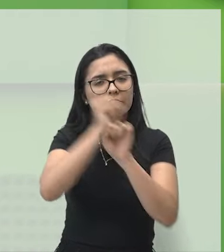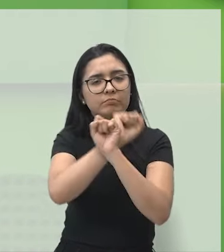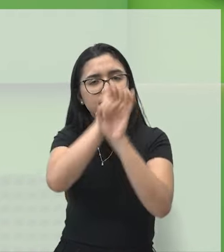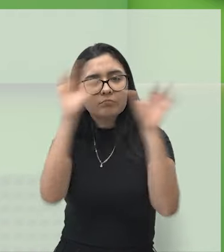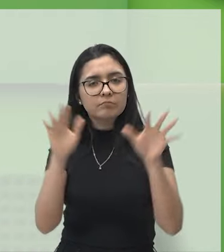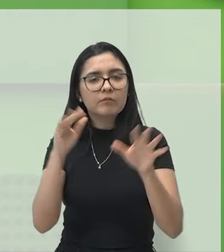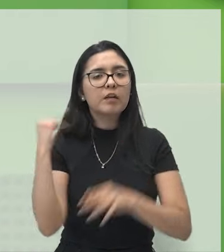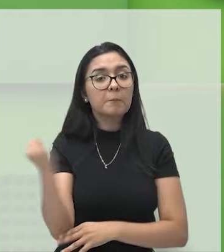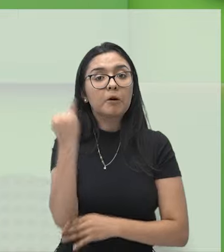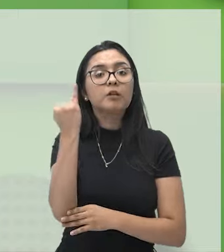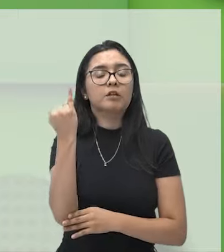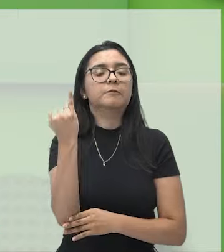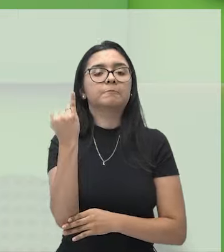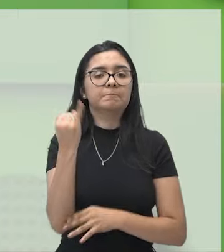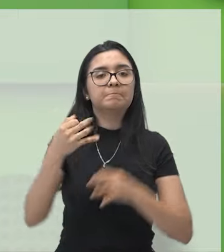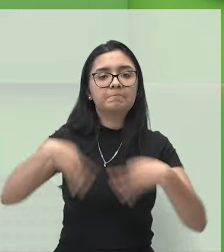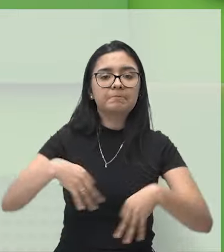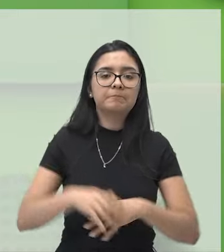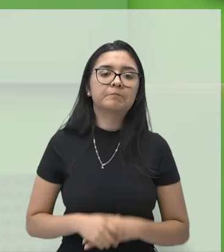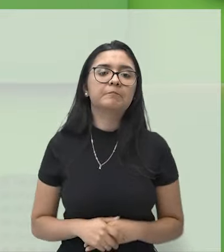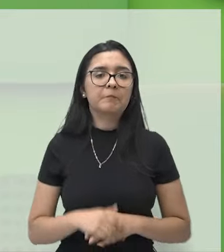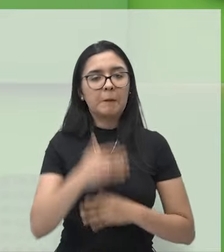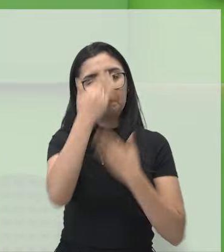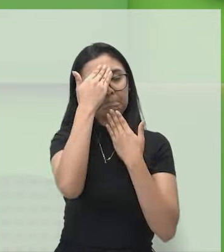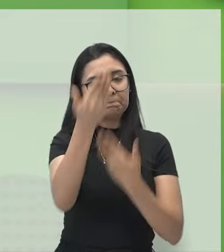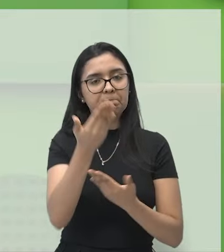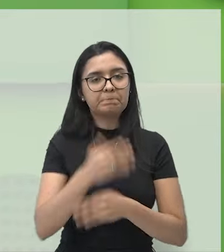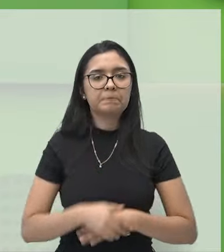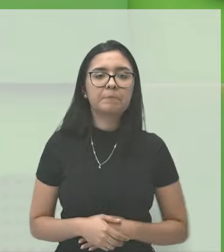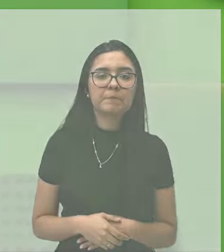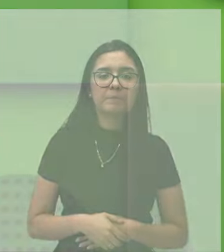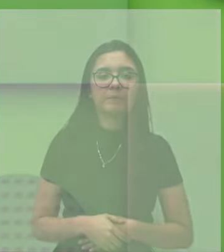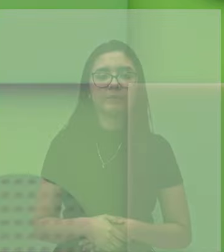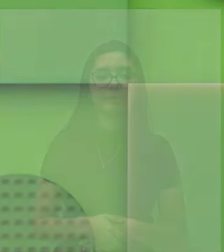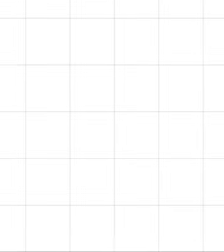sua importância. Certo? E muito obrigada!